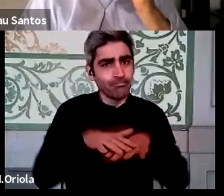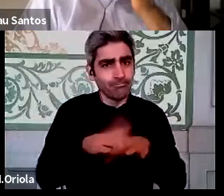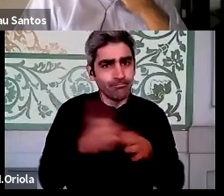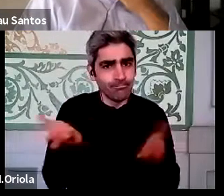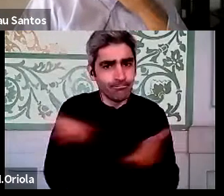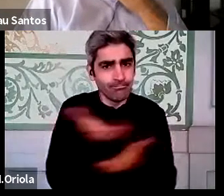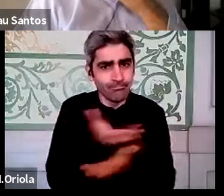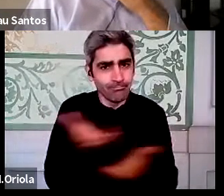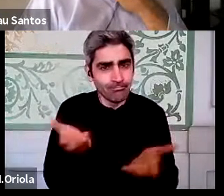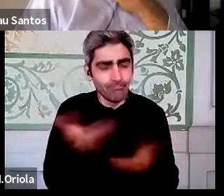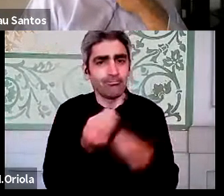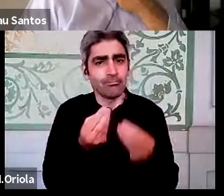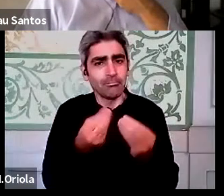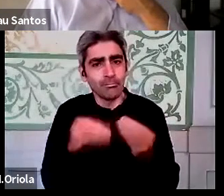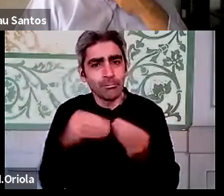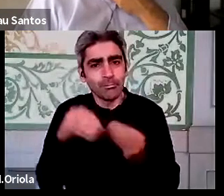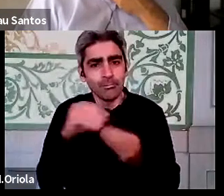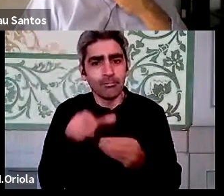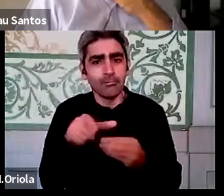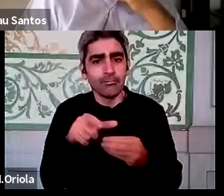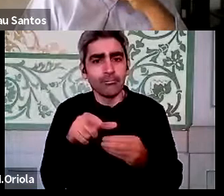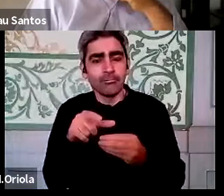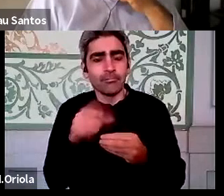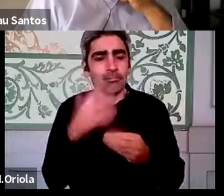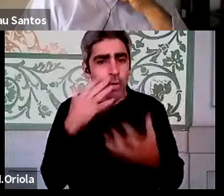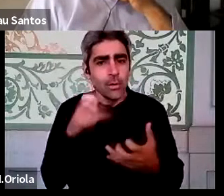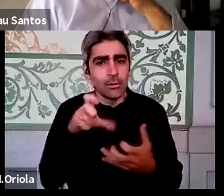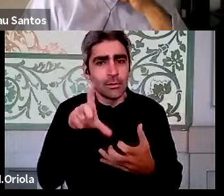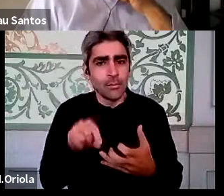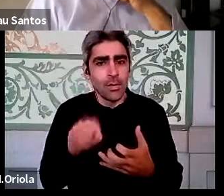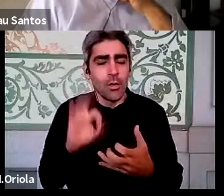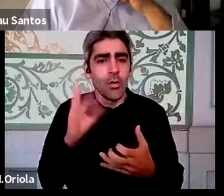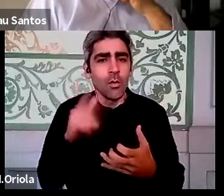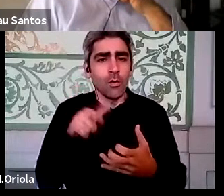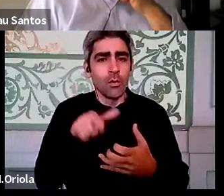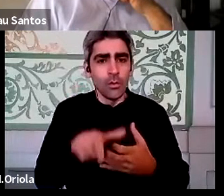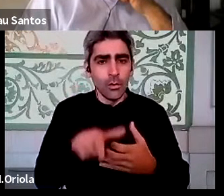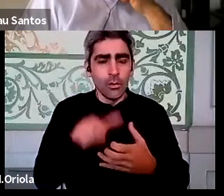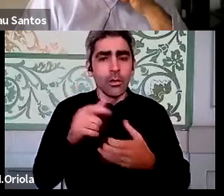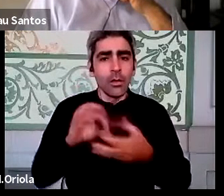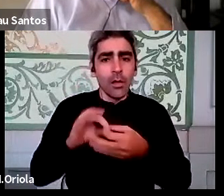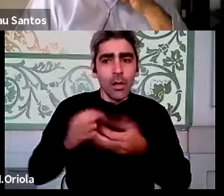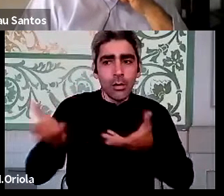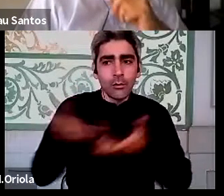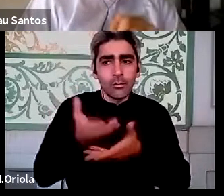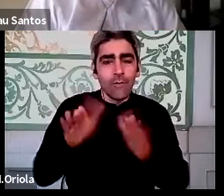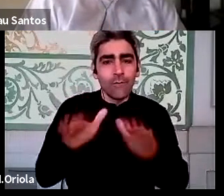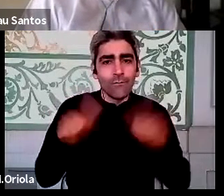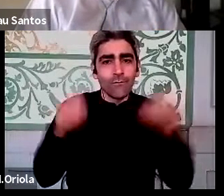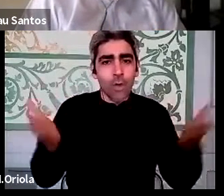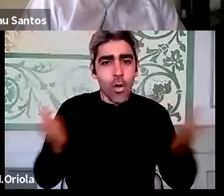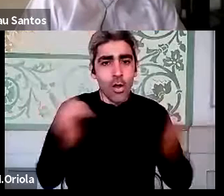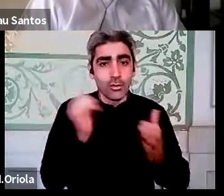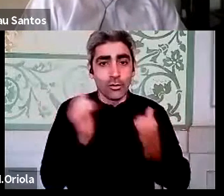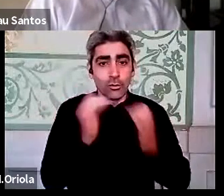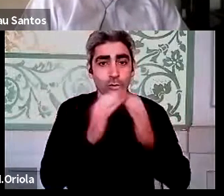componentes e verificamos isto quanto mais isto, o relacionamento é externo à própria organização